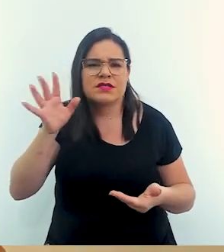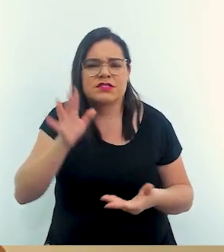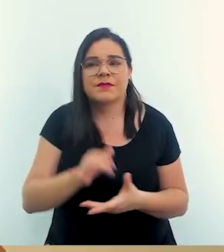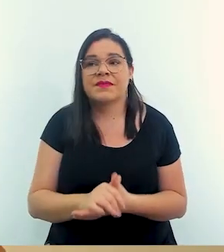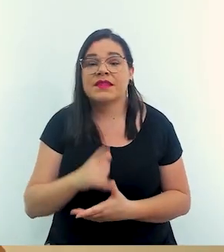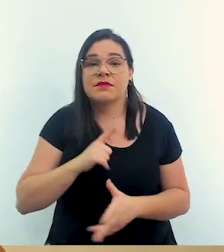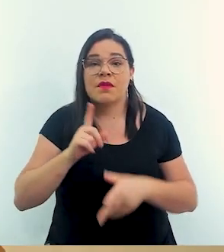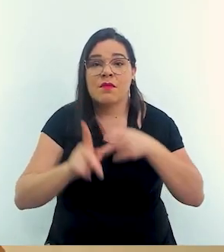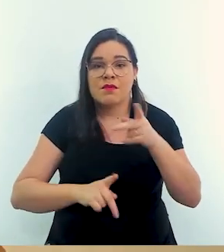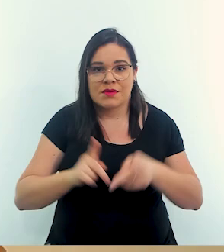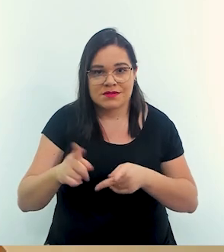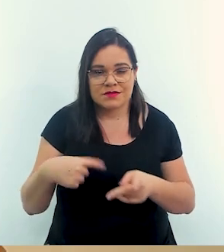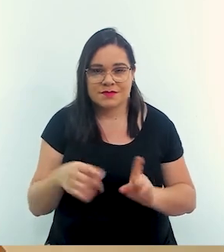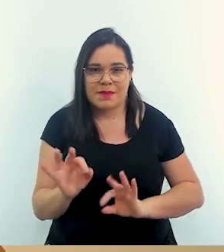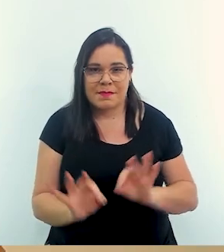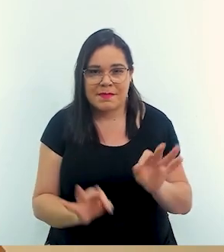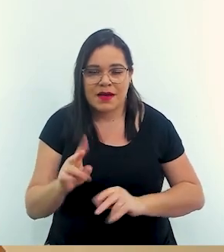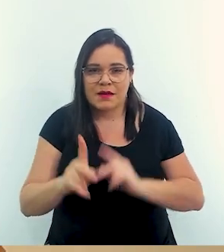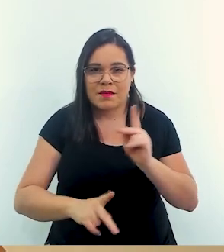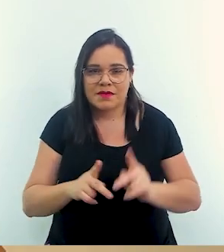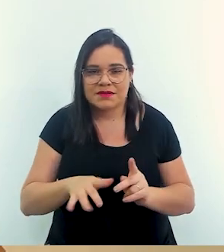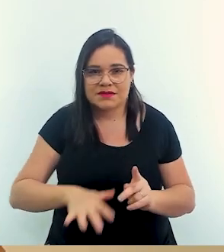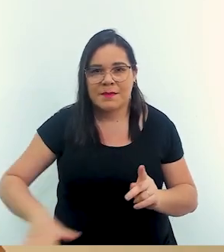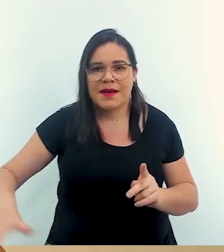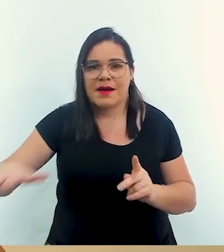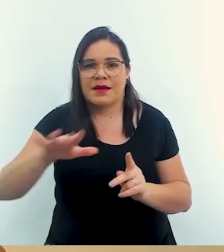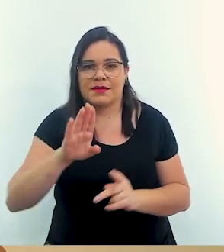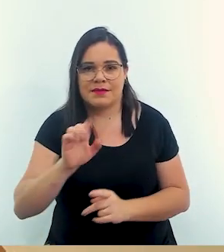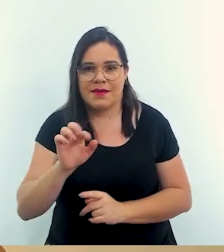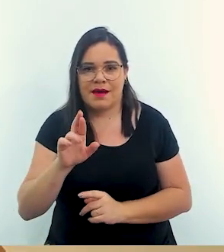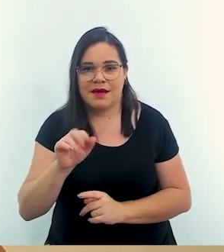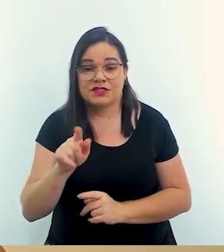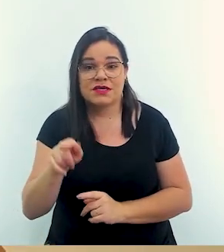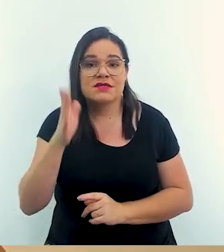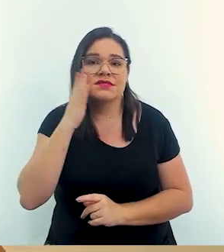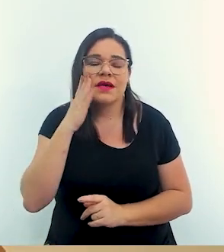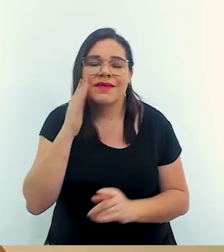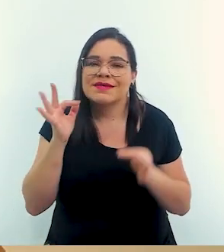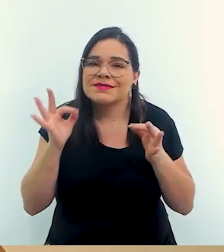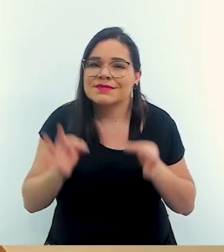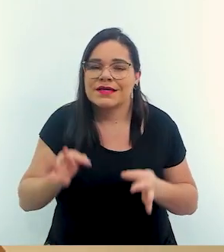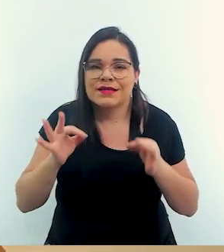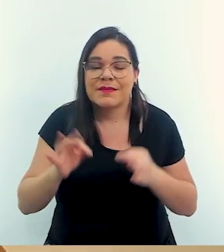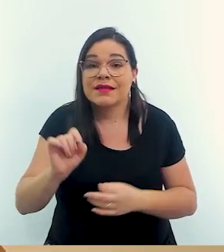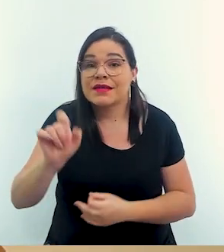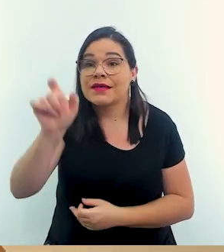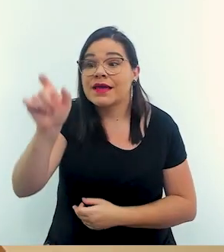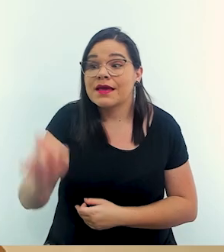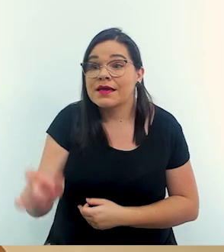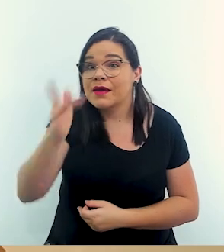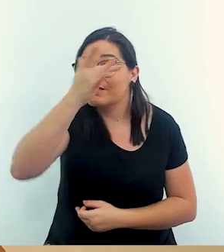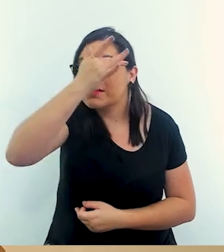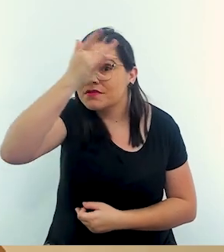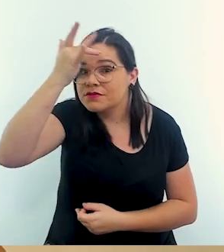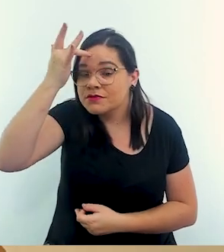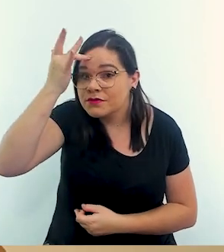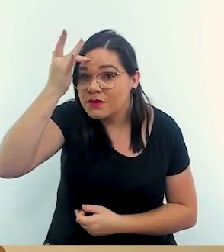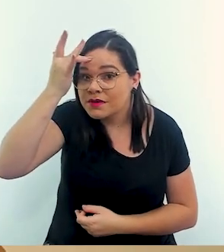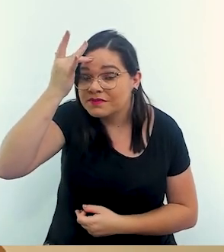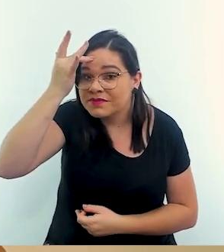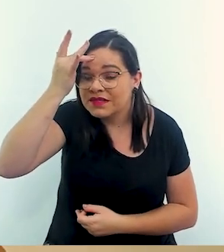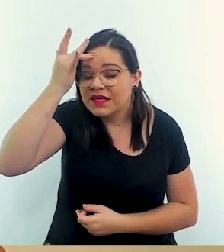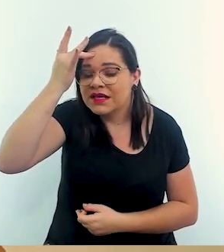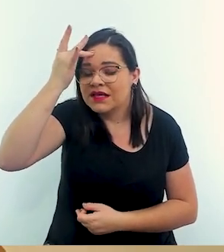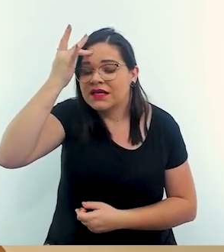tem uma população igual a gente prepara populações para áreas de barragem onde elas sabem exatamente quem é a pessoa que está com